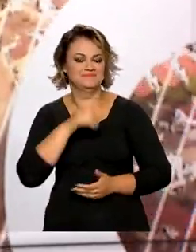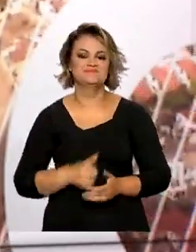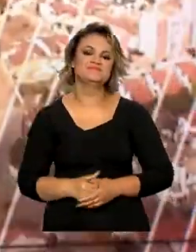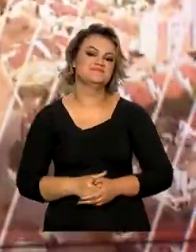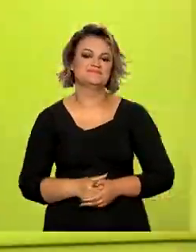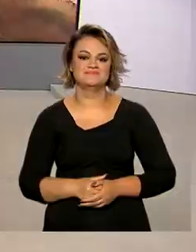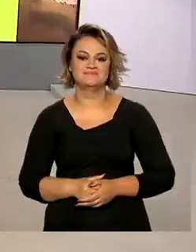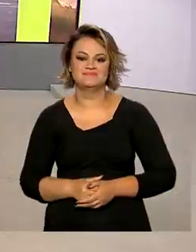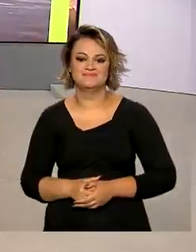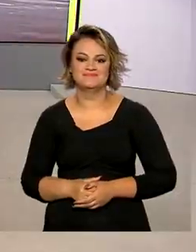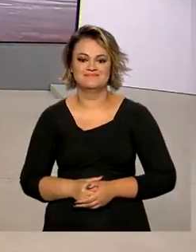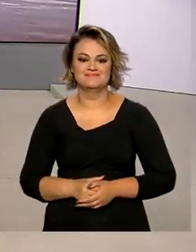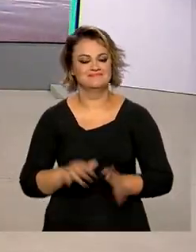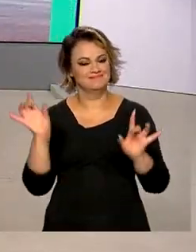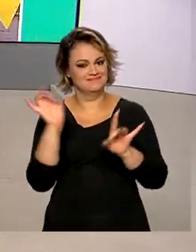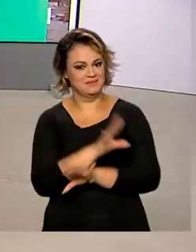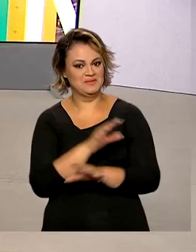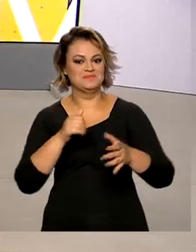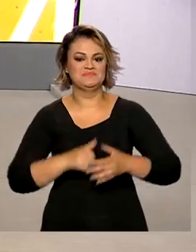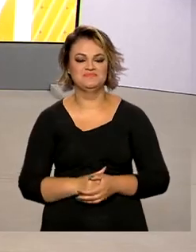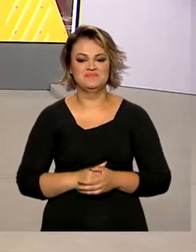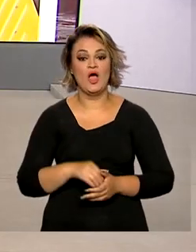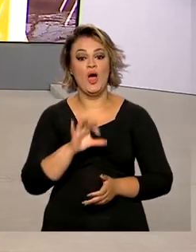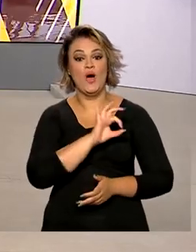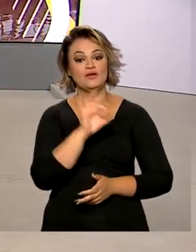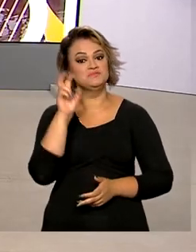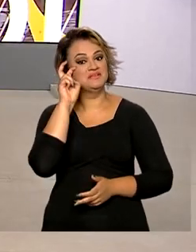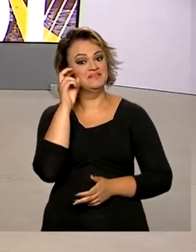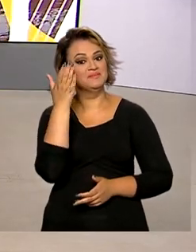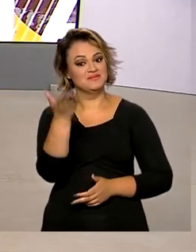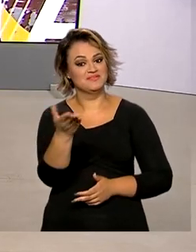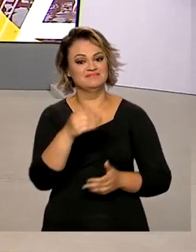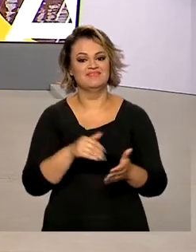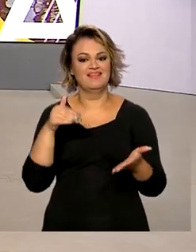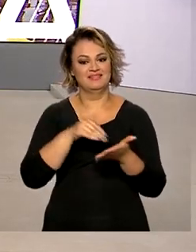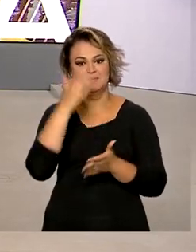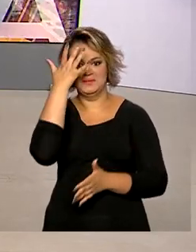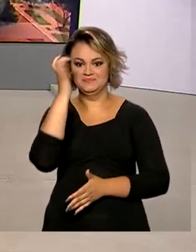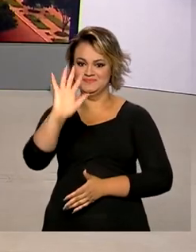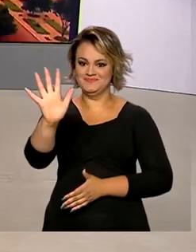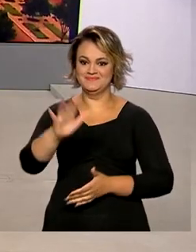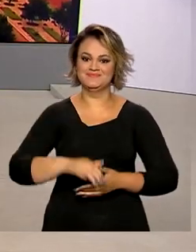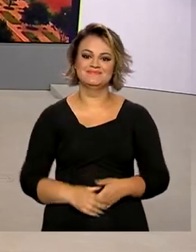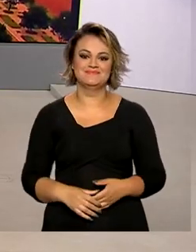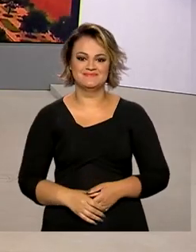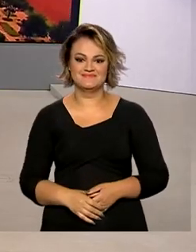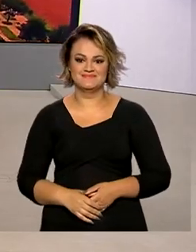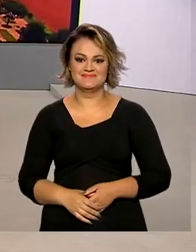graça. E a gente fica por aqui. Uma ótima quinta-feira para você e até amanhã. Tchau!